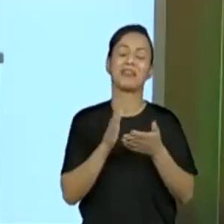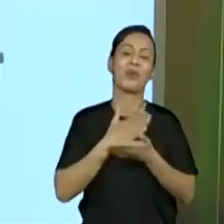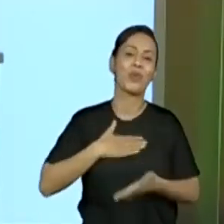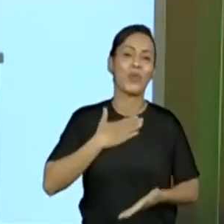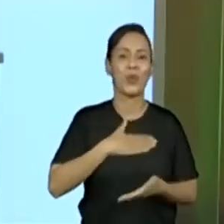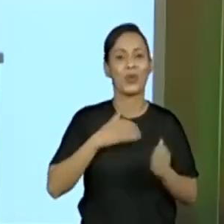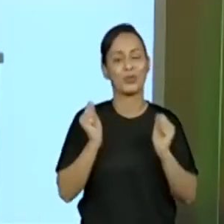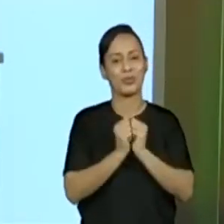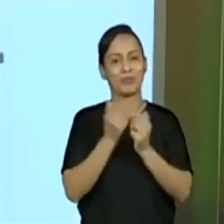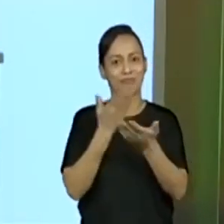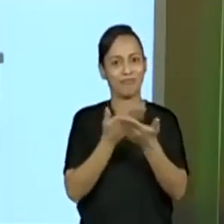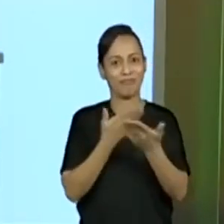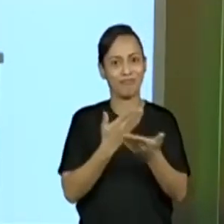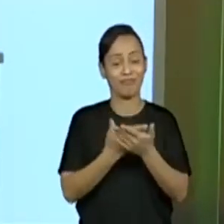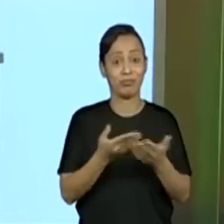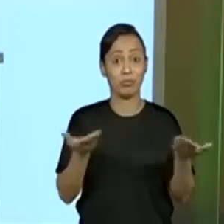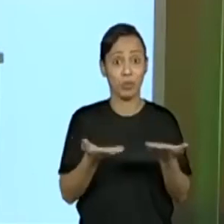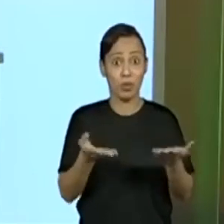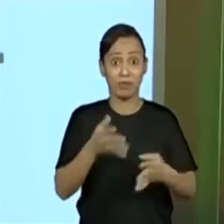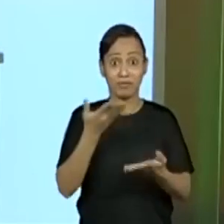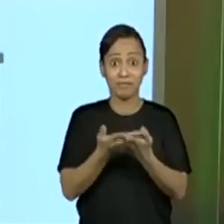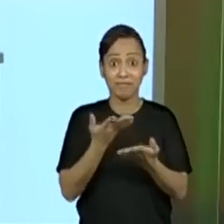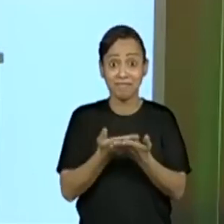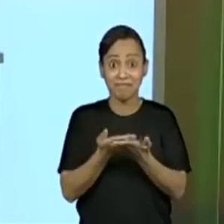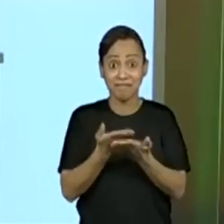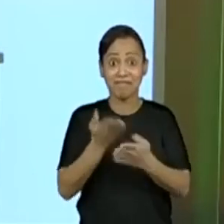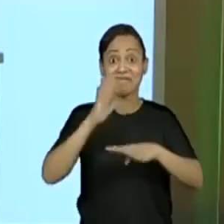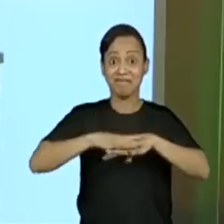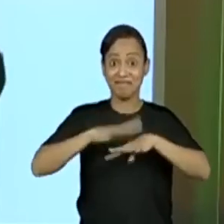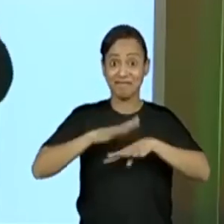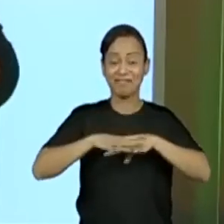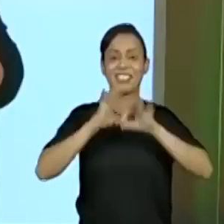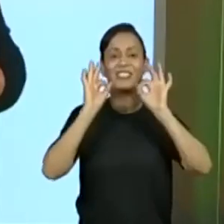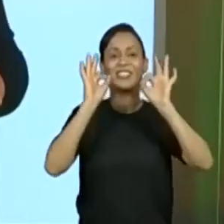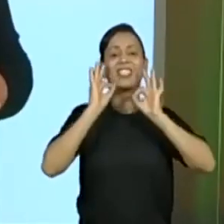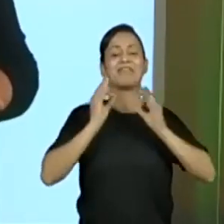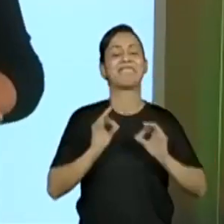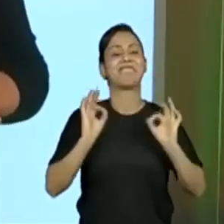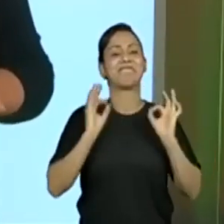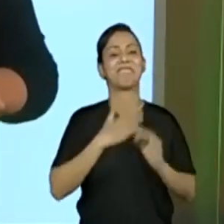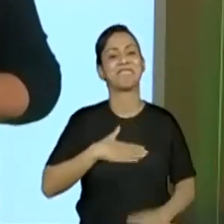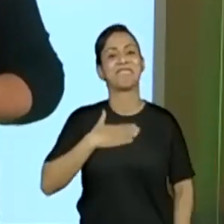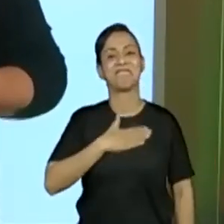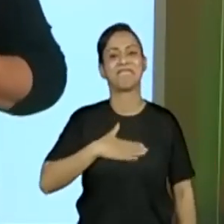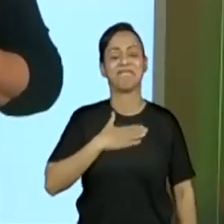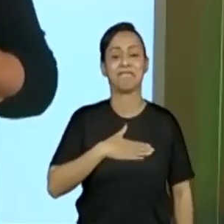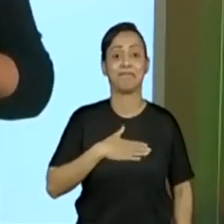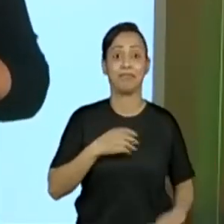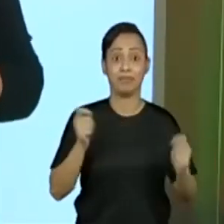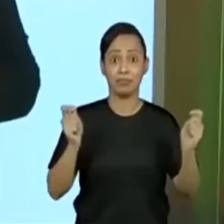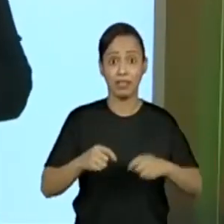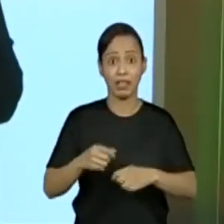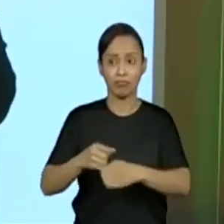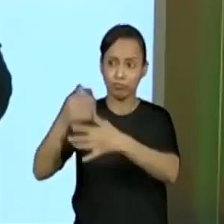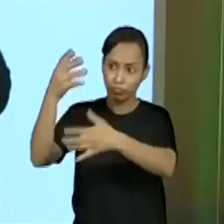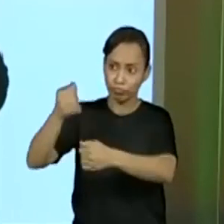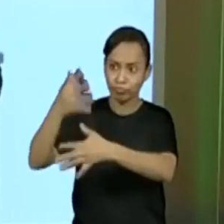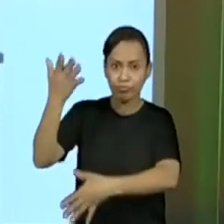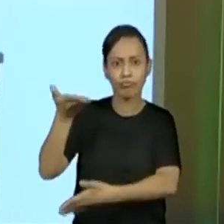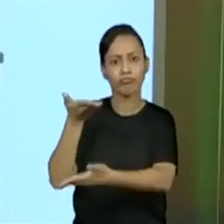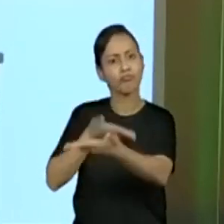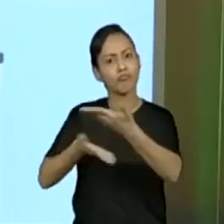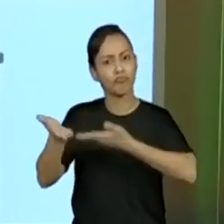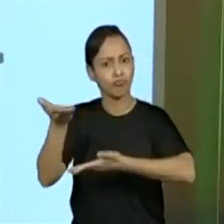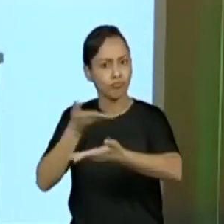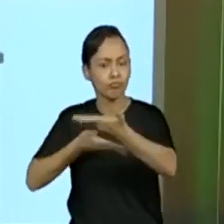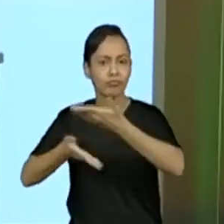estar aqui com vocês. Então, teremos aí uma aula muito agradável. Espero que todos participem, interajam aí no